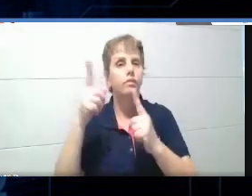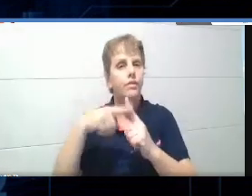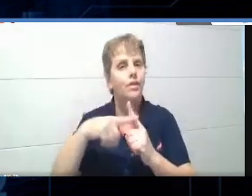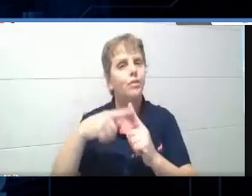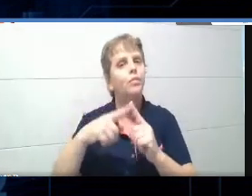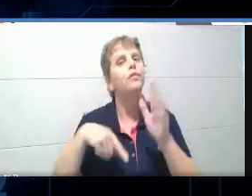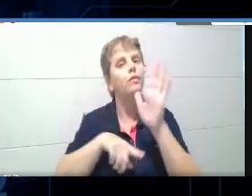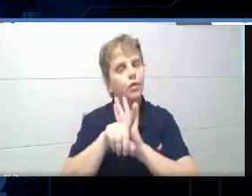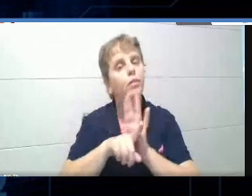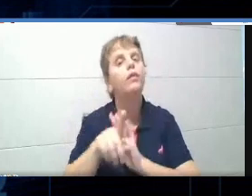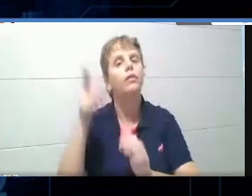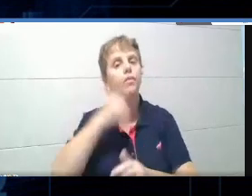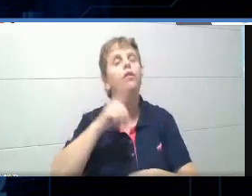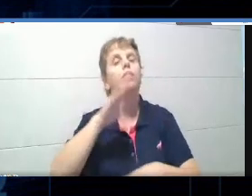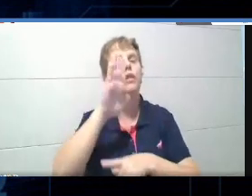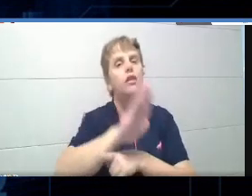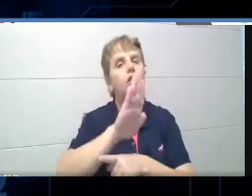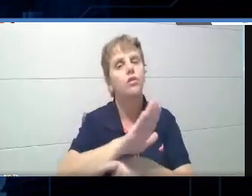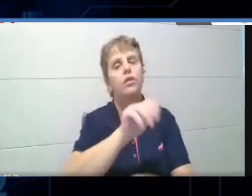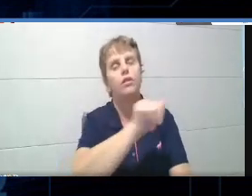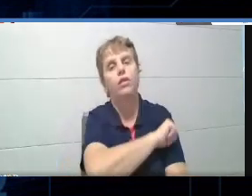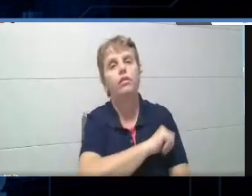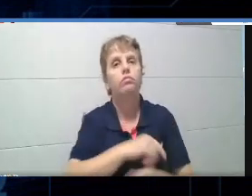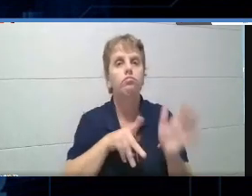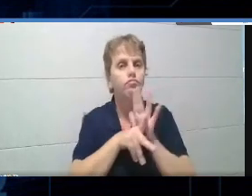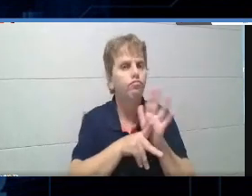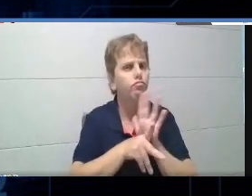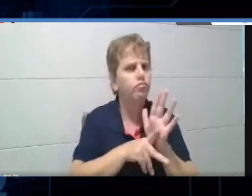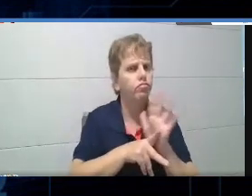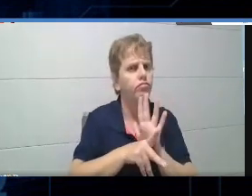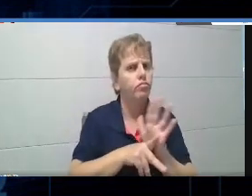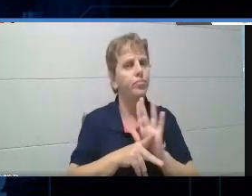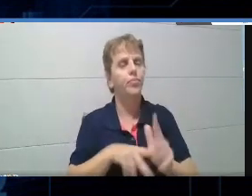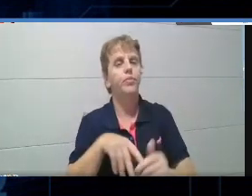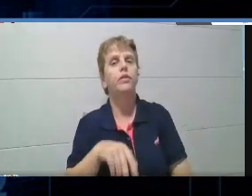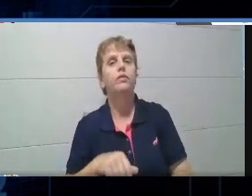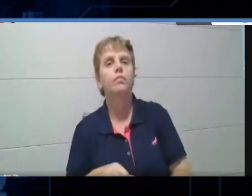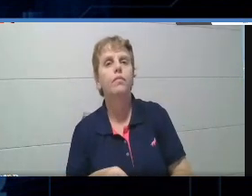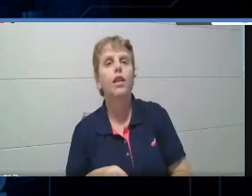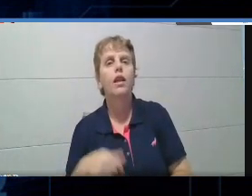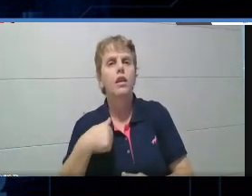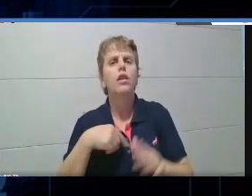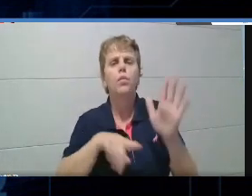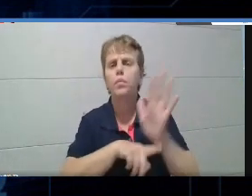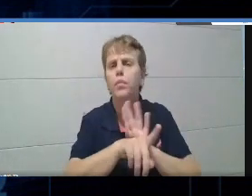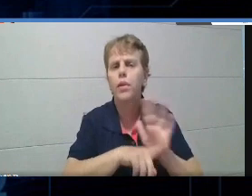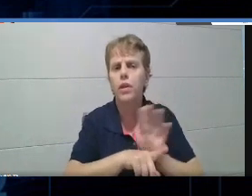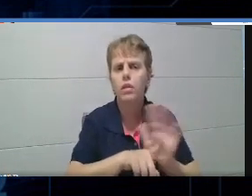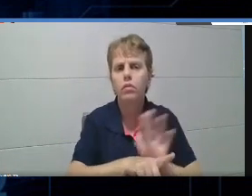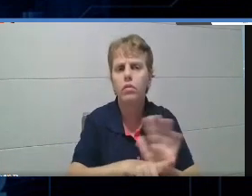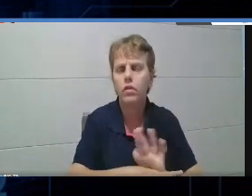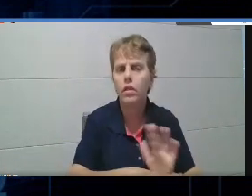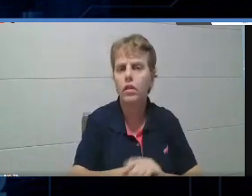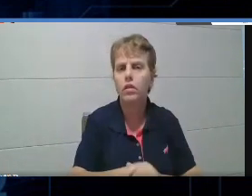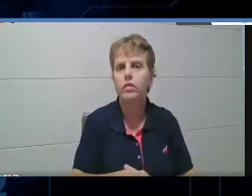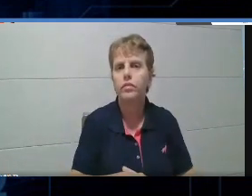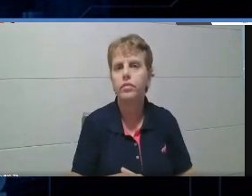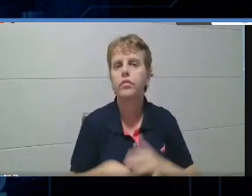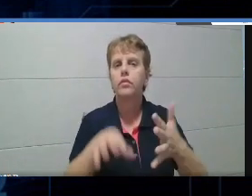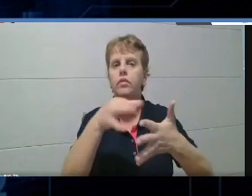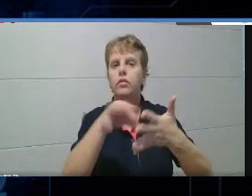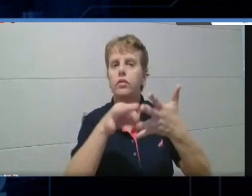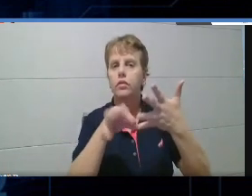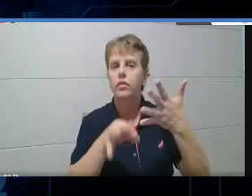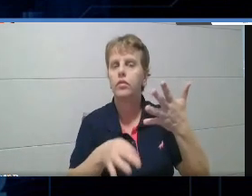ele investigar esse, essa atividade ou não, eu fui fazendo as perguntas e tal, então, aqui, estão os critérios de